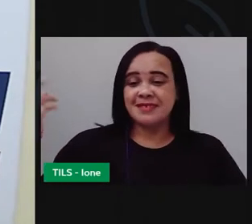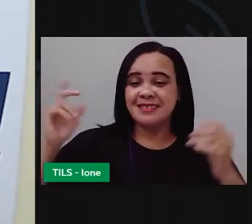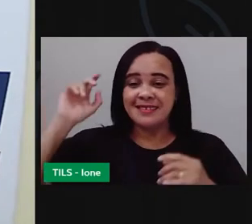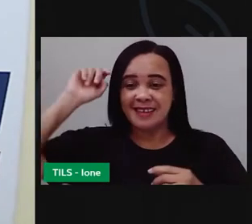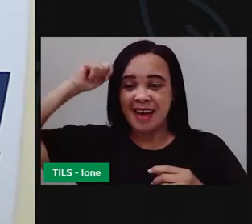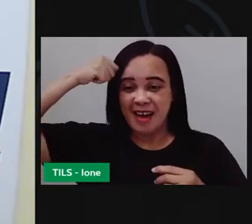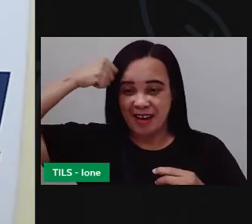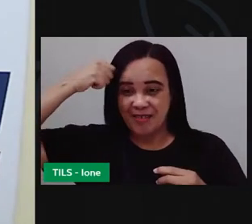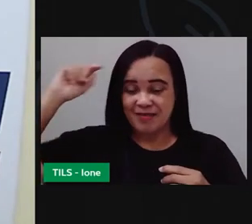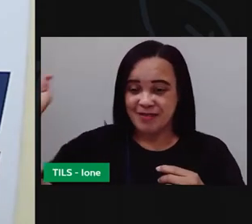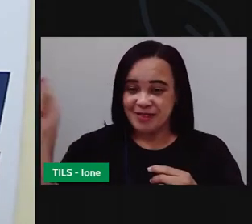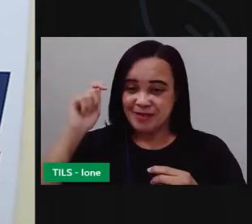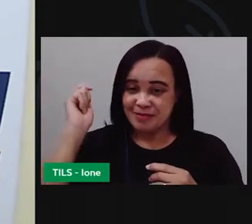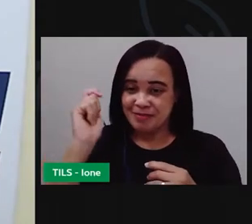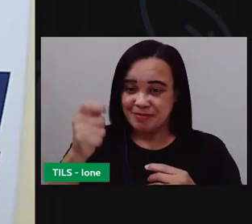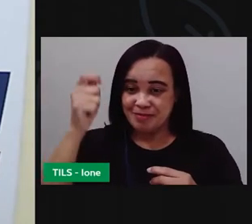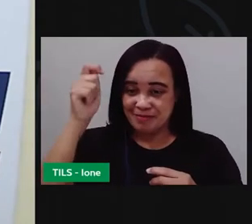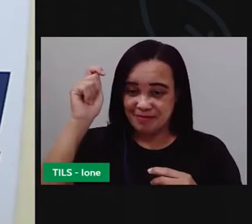negra.